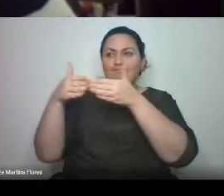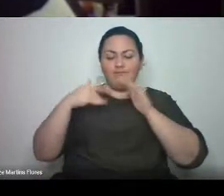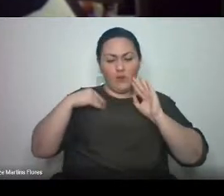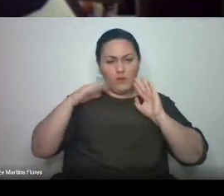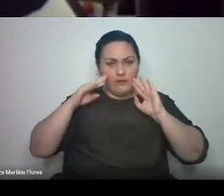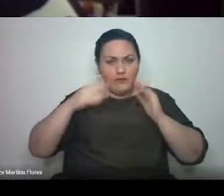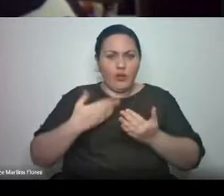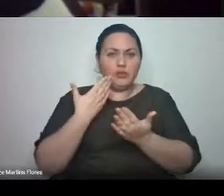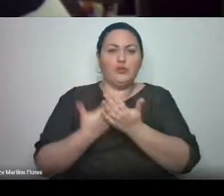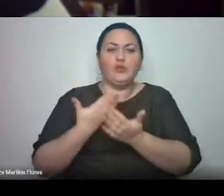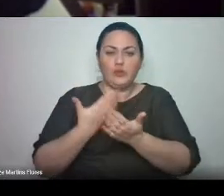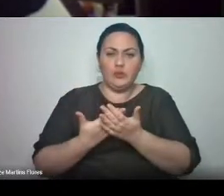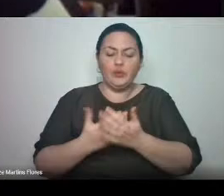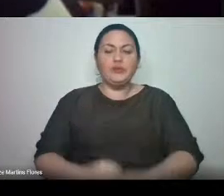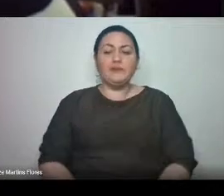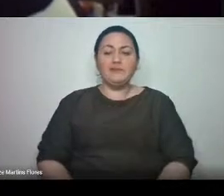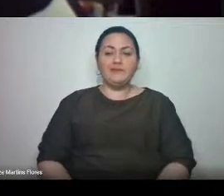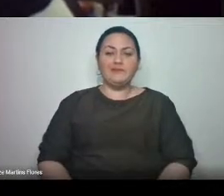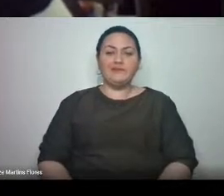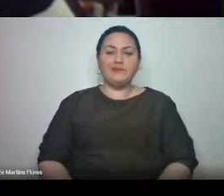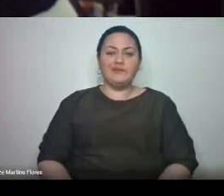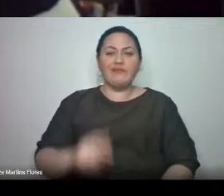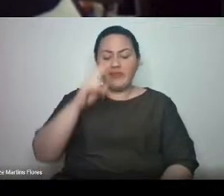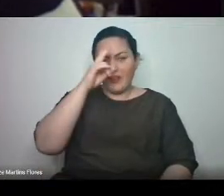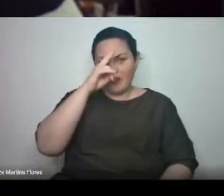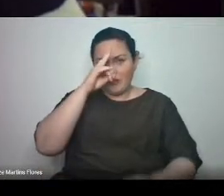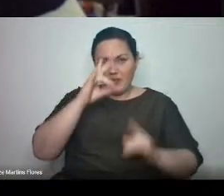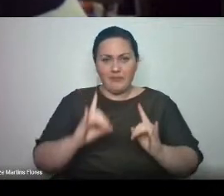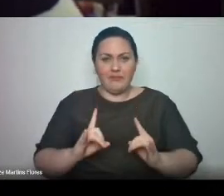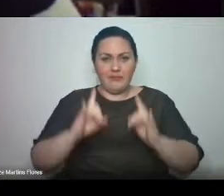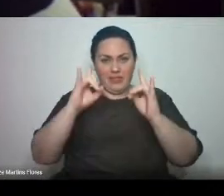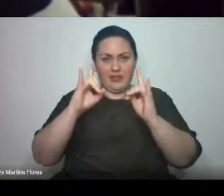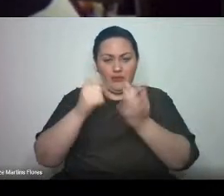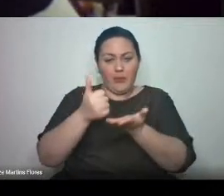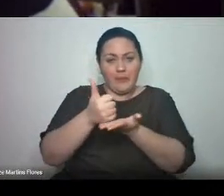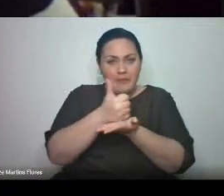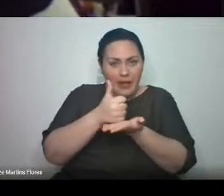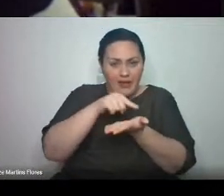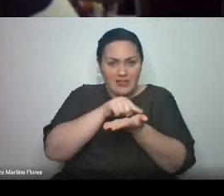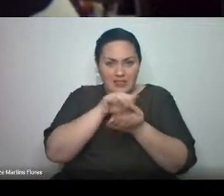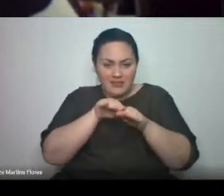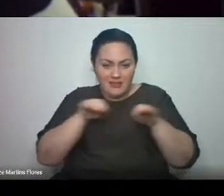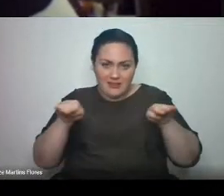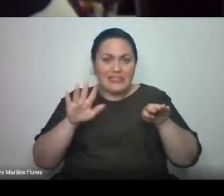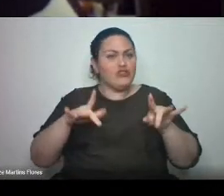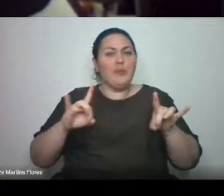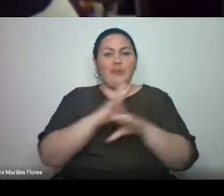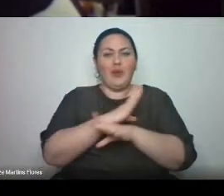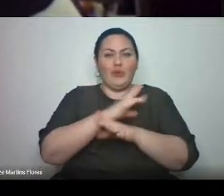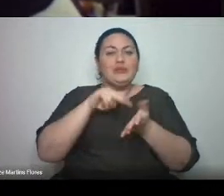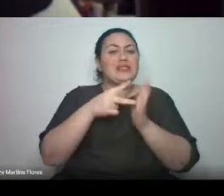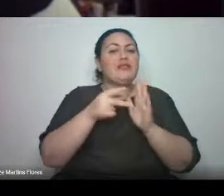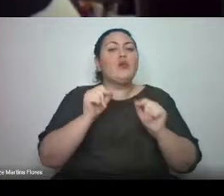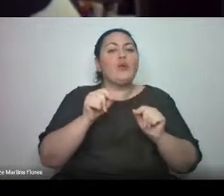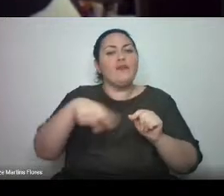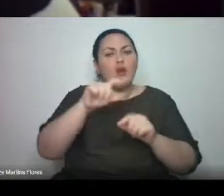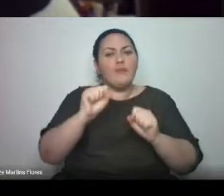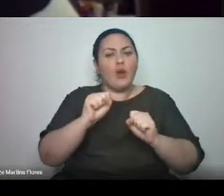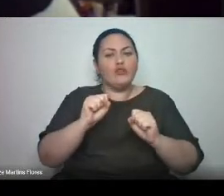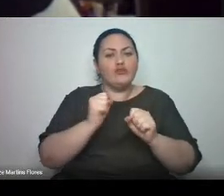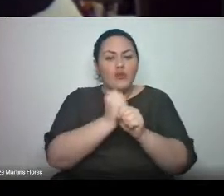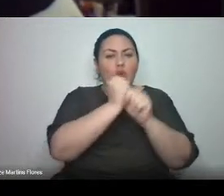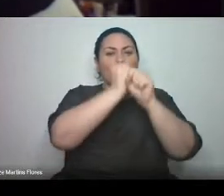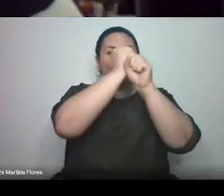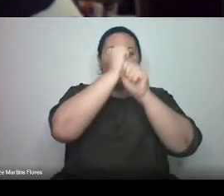fundação do edifício está pronta, meus queridos. Agora vocês estão em condições de subir os andares desta edificação, da maneira que